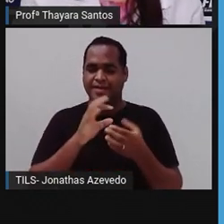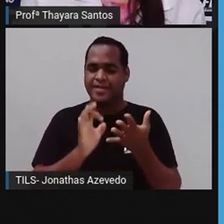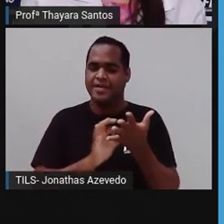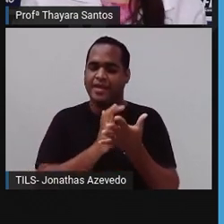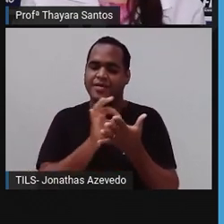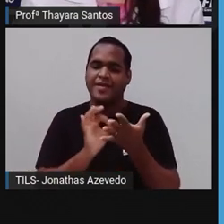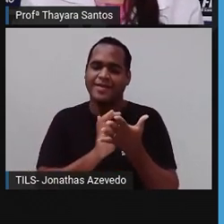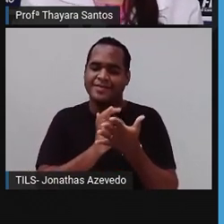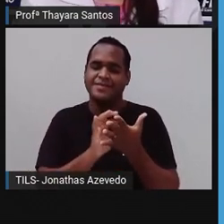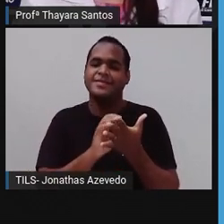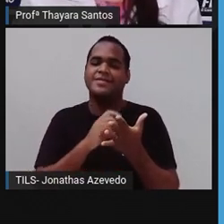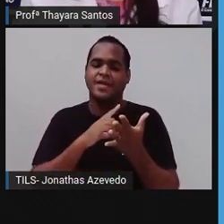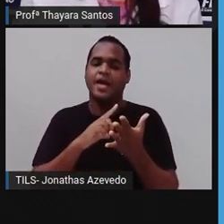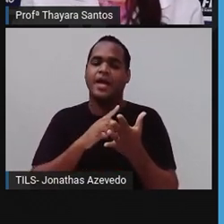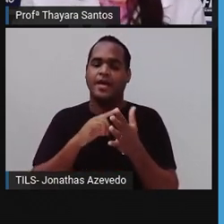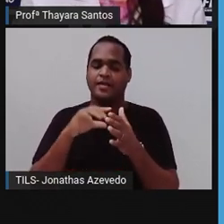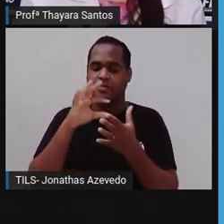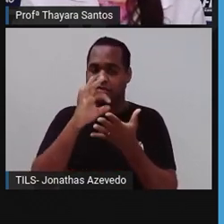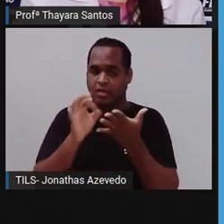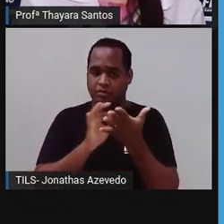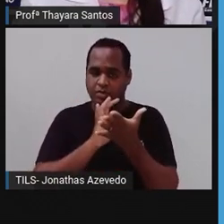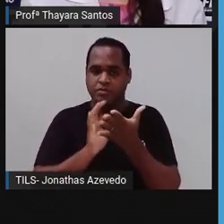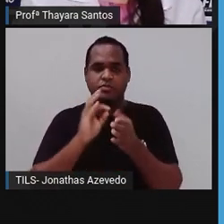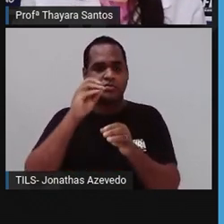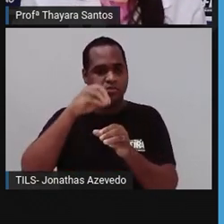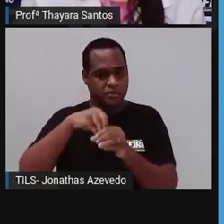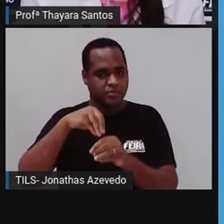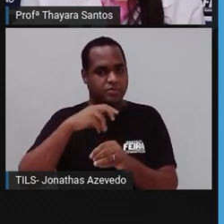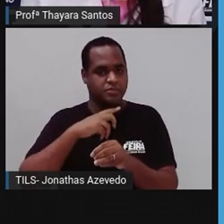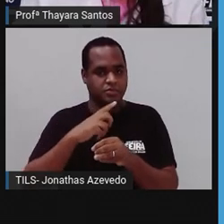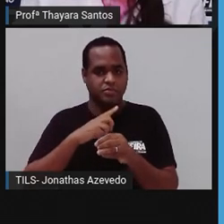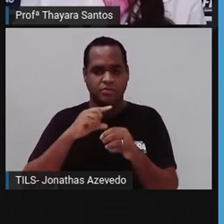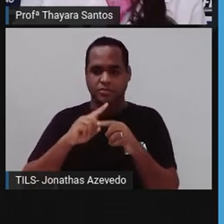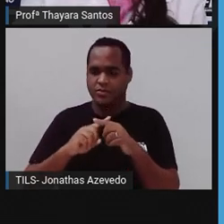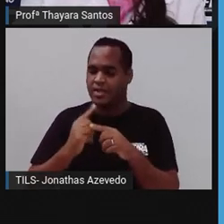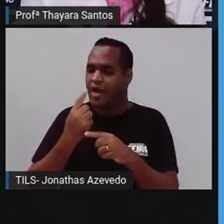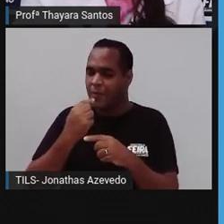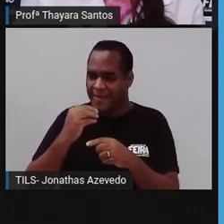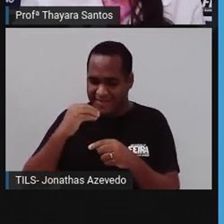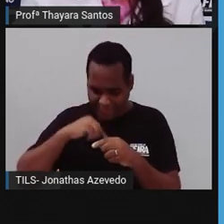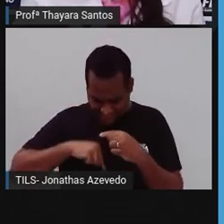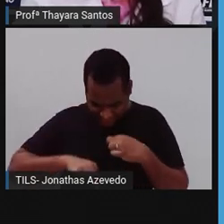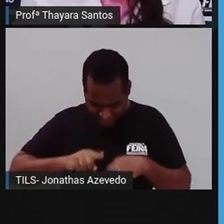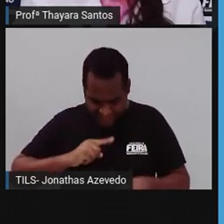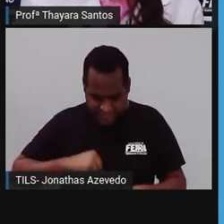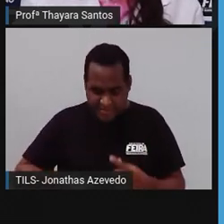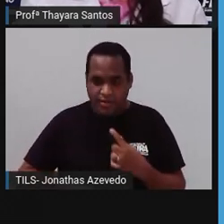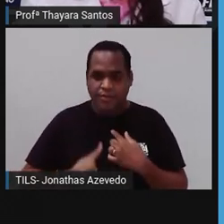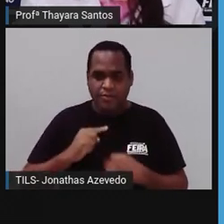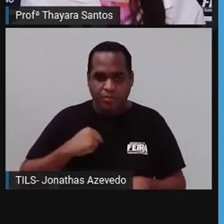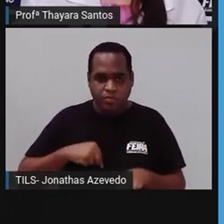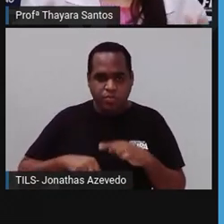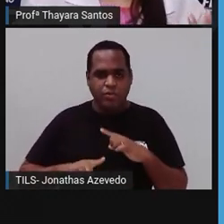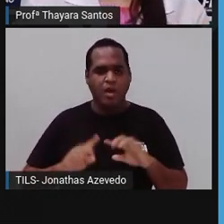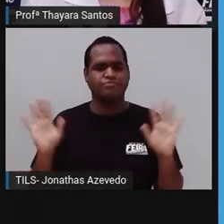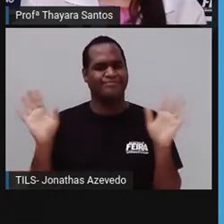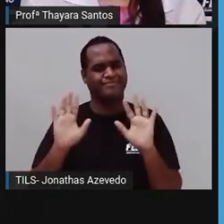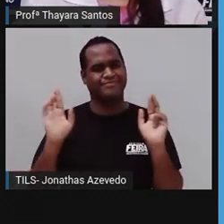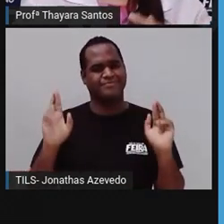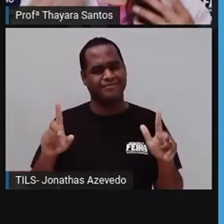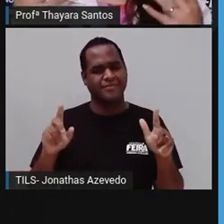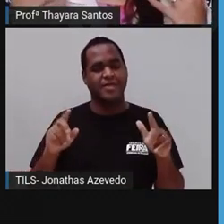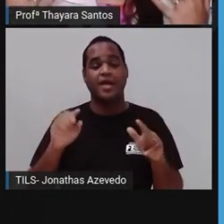dentro das células que formam esse organismo. Não é digestão dentro de um tubo digestório, como acontece com a gente. Isso quer dizer que os